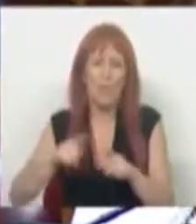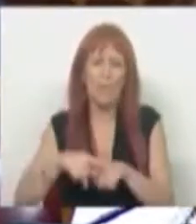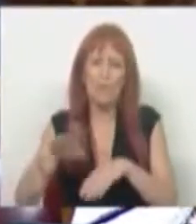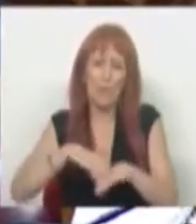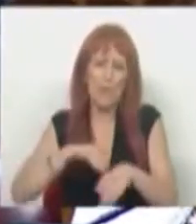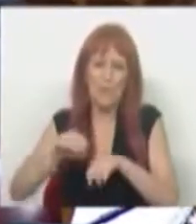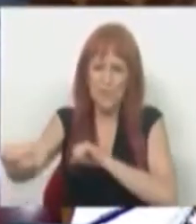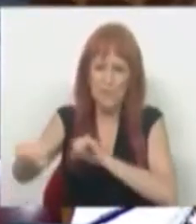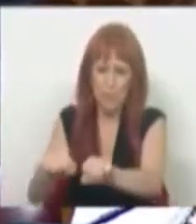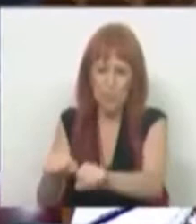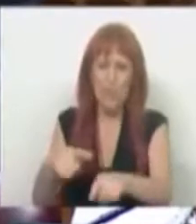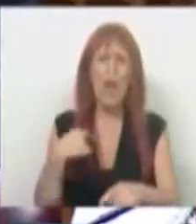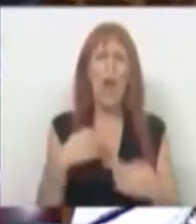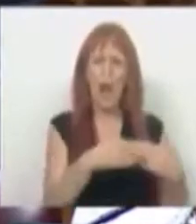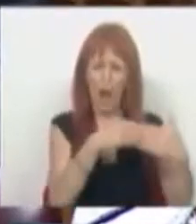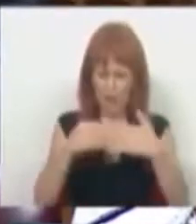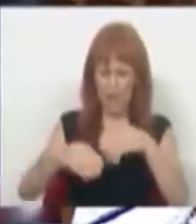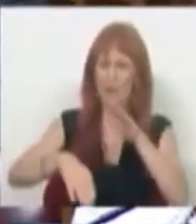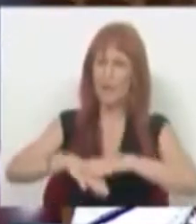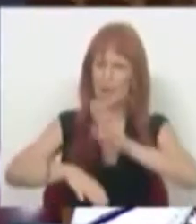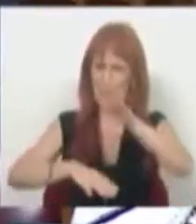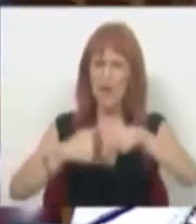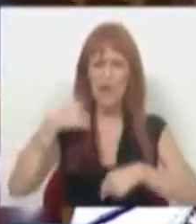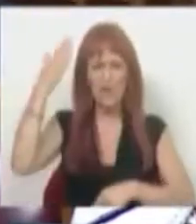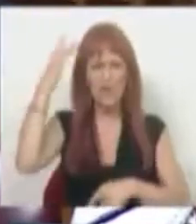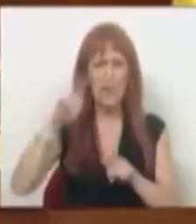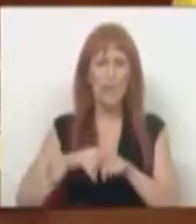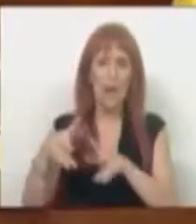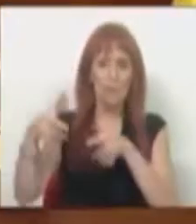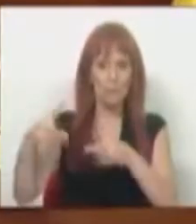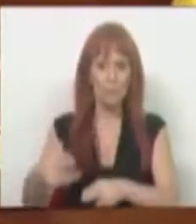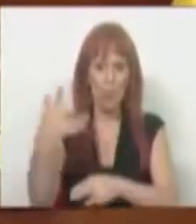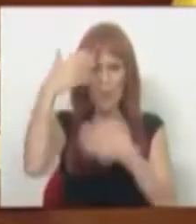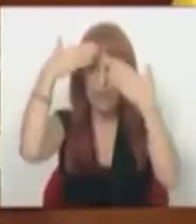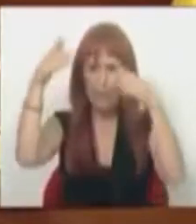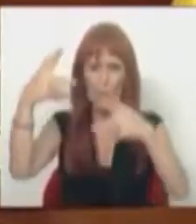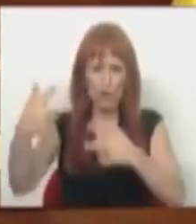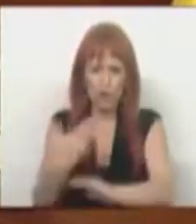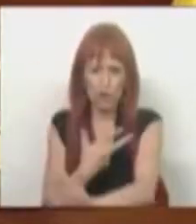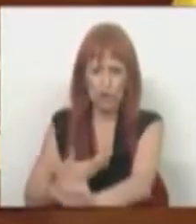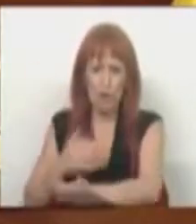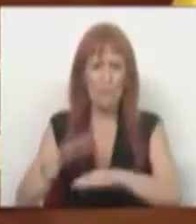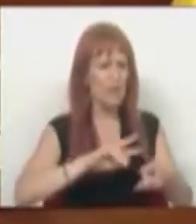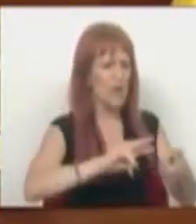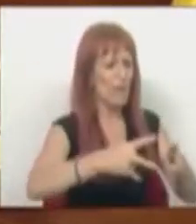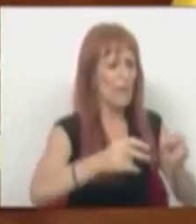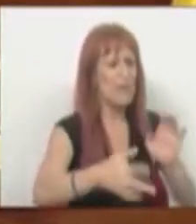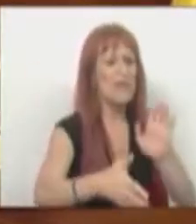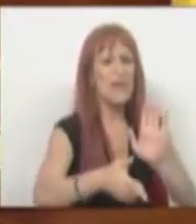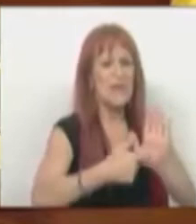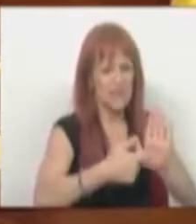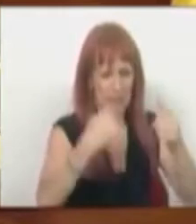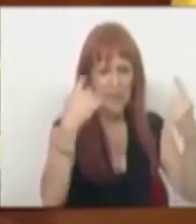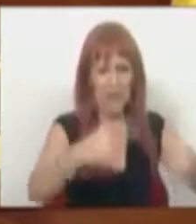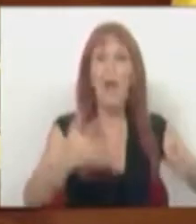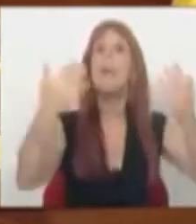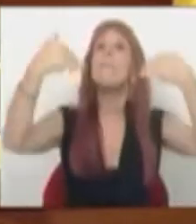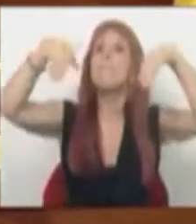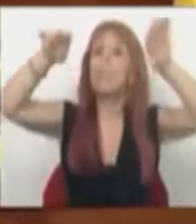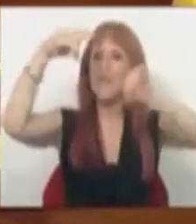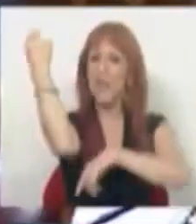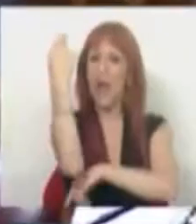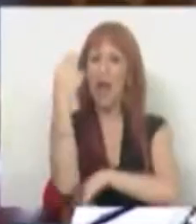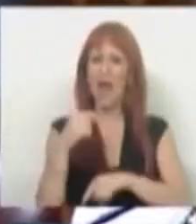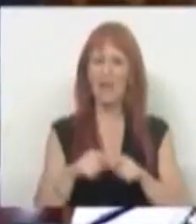em ditadura. E já houve líderes na direita que acharam que era preciso suspender a democracia para fazer as reformas necessárias. Mas a arte